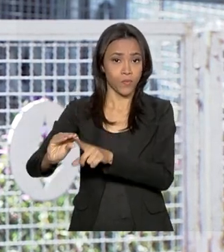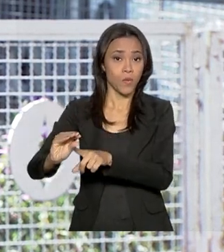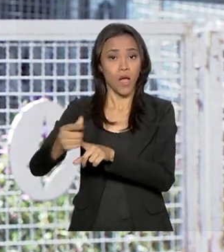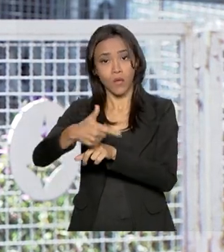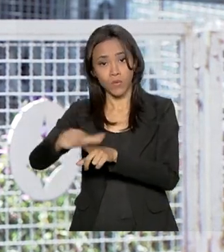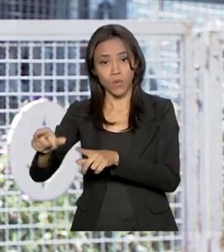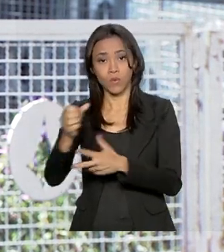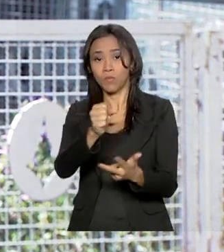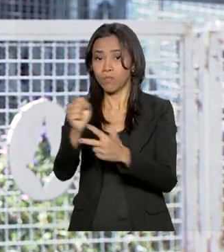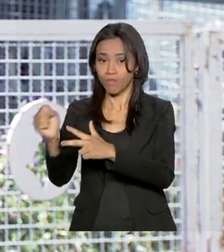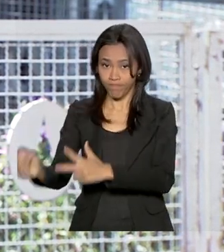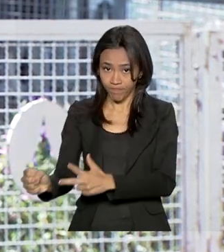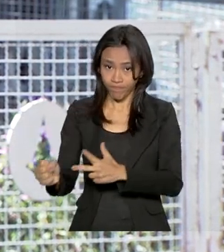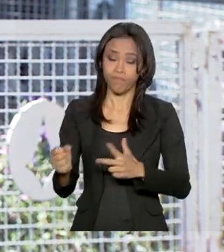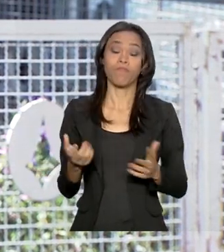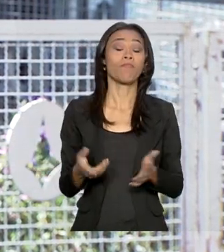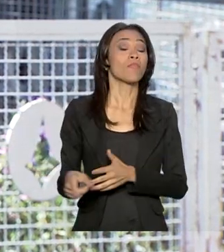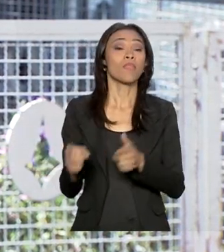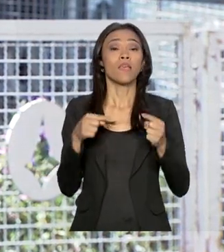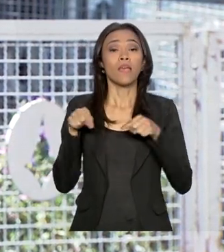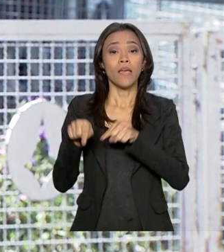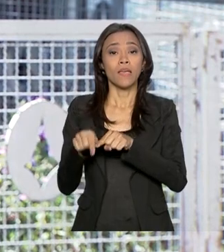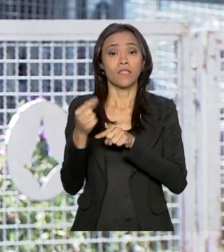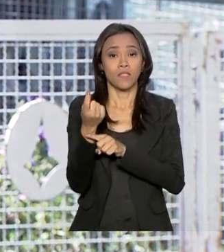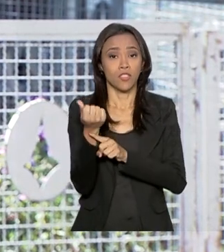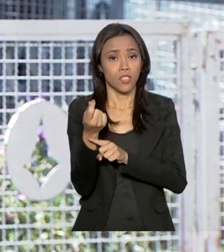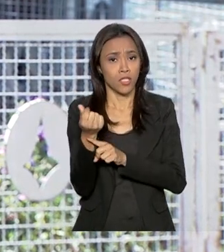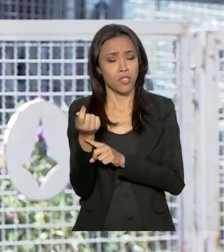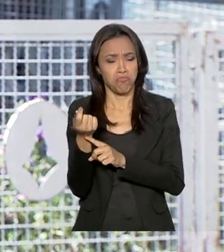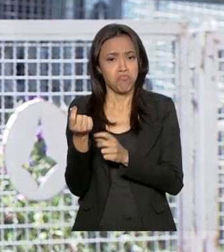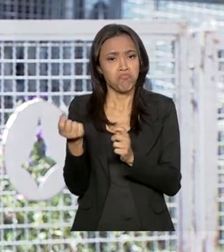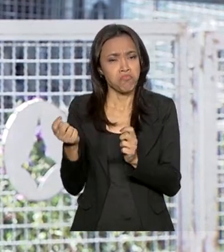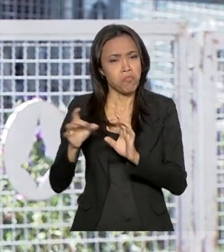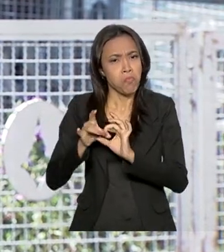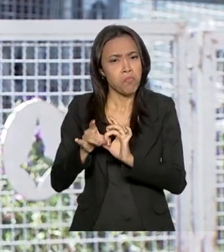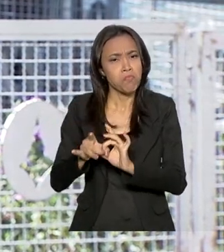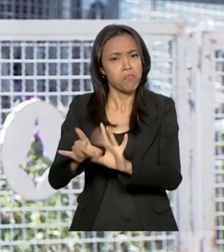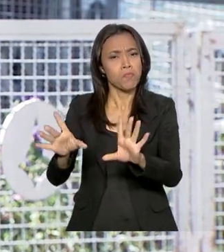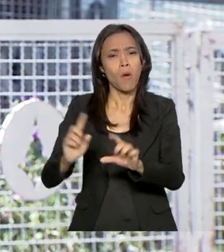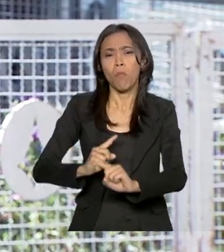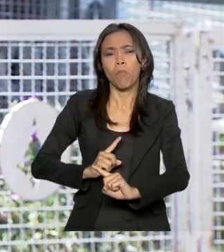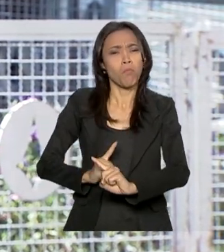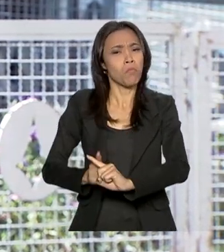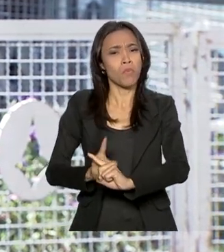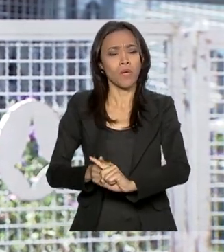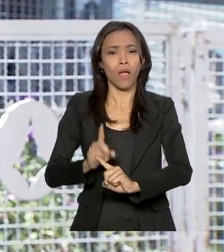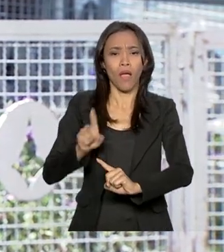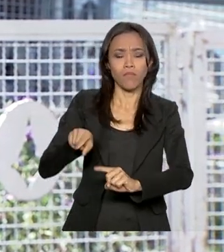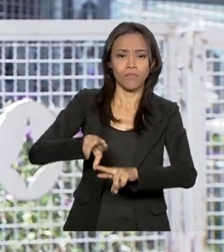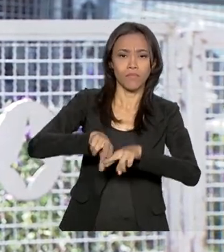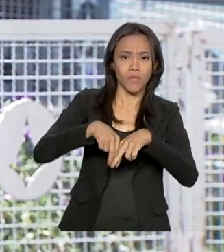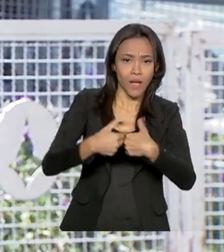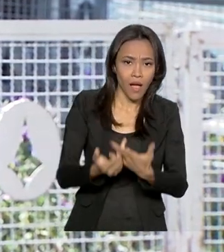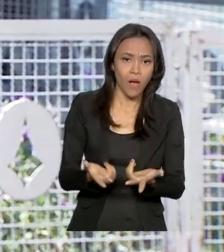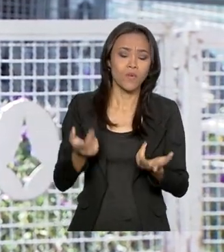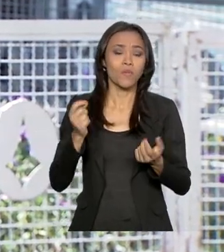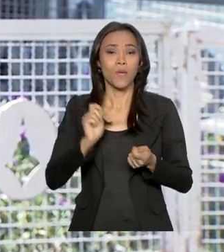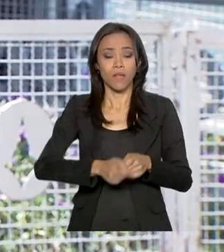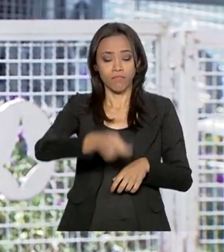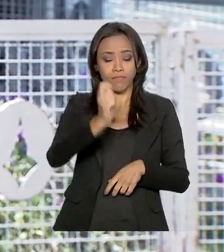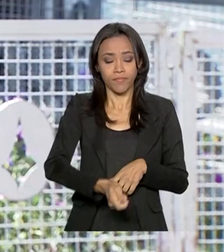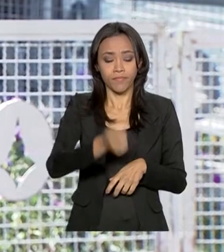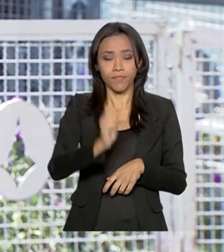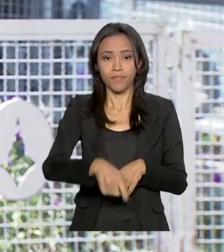outros poderes. E essa liberação só foi possível graças à realização do leilão de